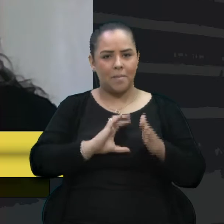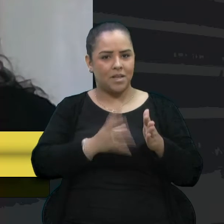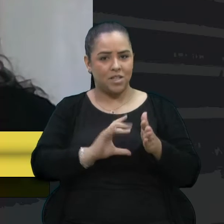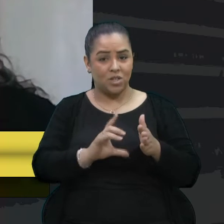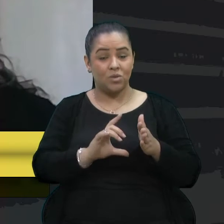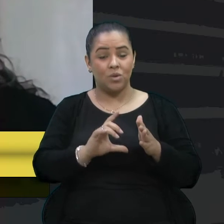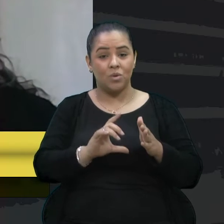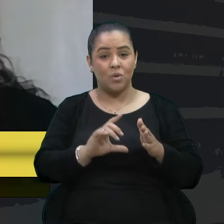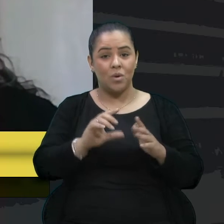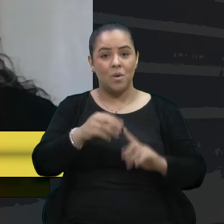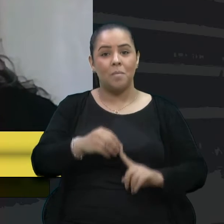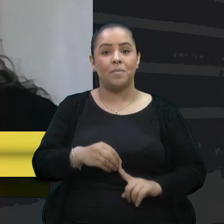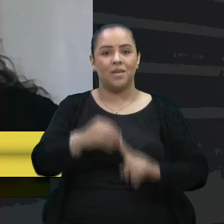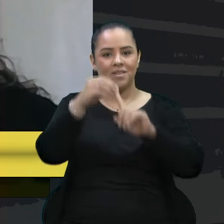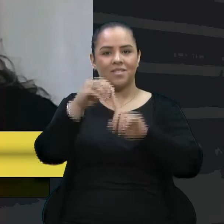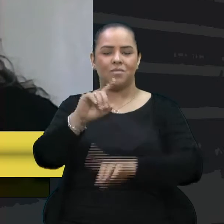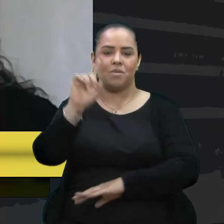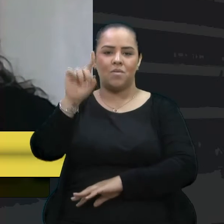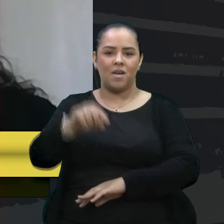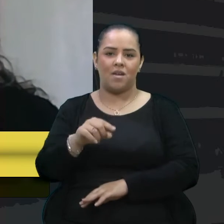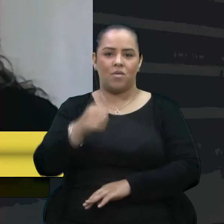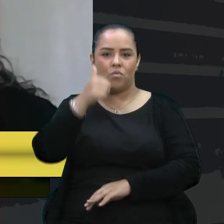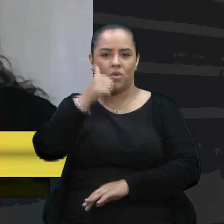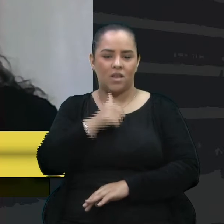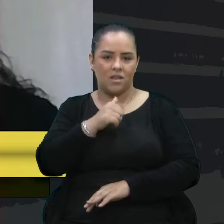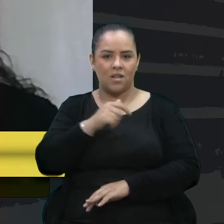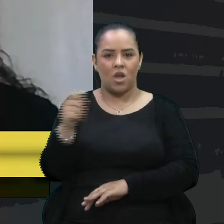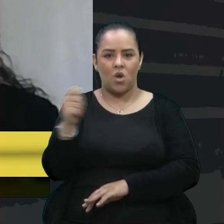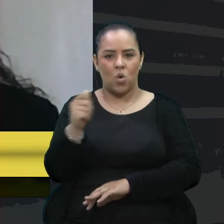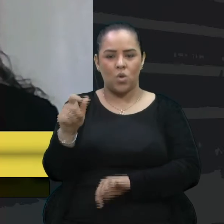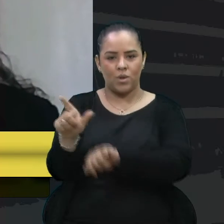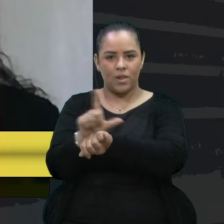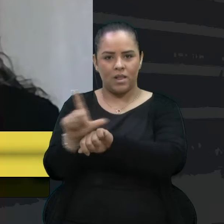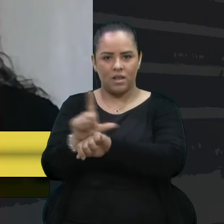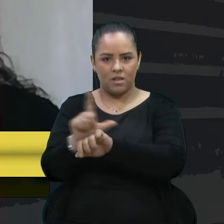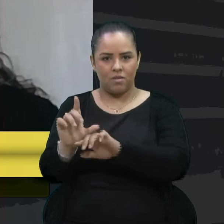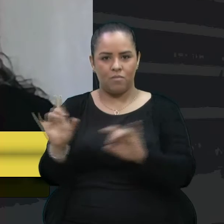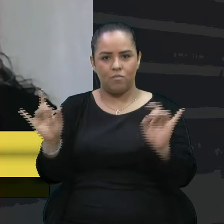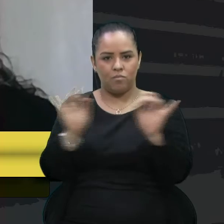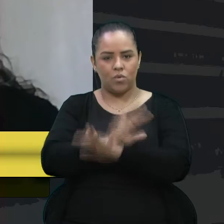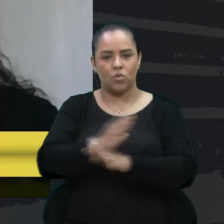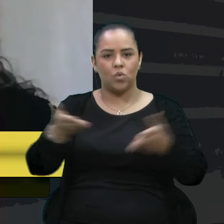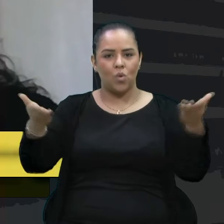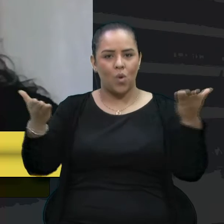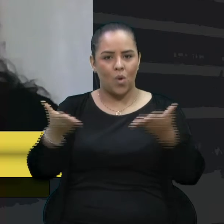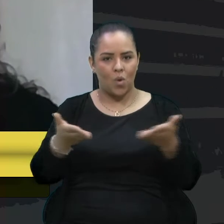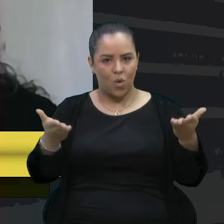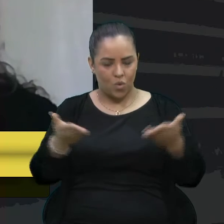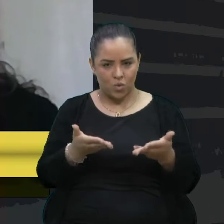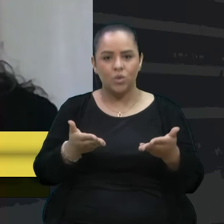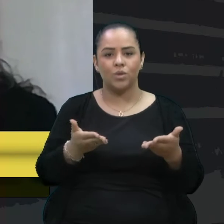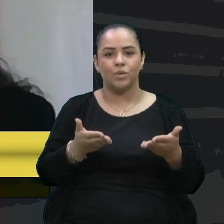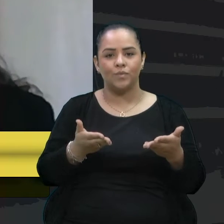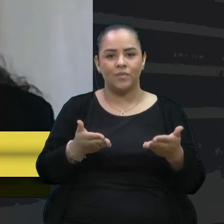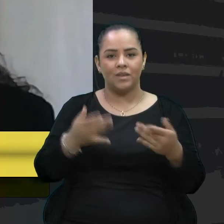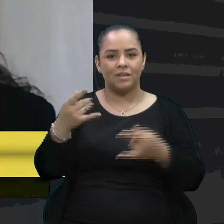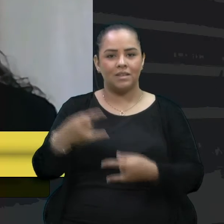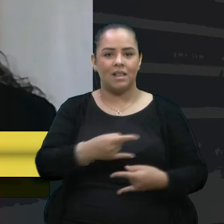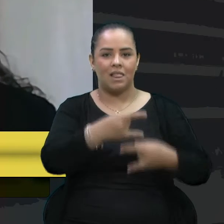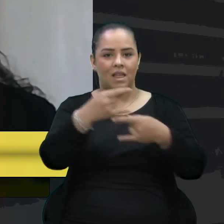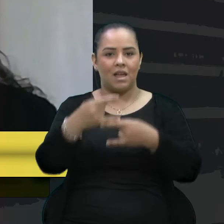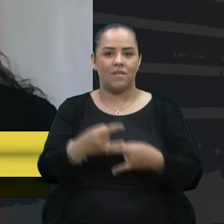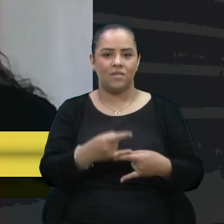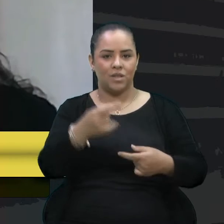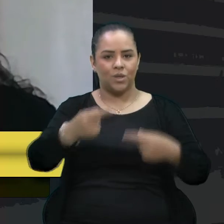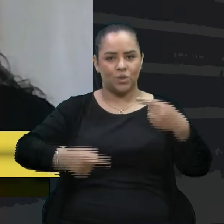realmente as mulheres. E esse agosto de LAS, então, ele fecha hoje um chave de ouro com essa live, com esse debate